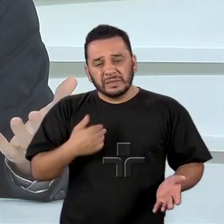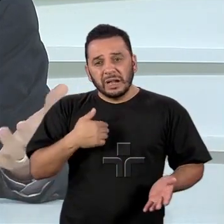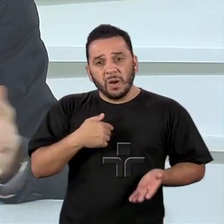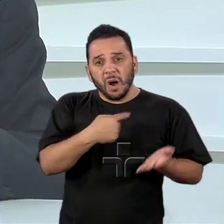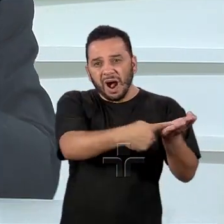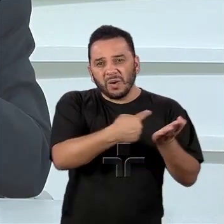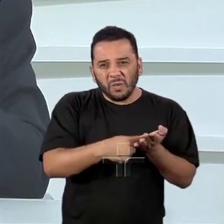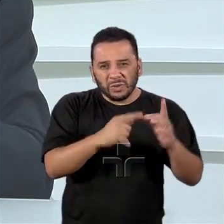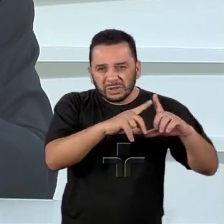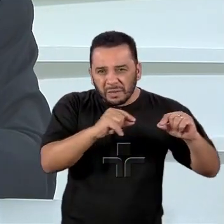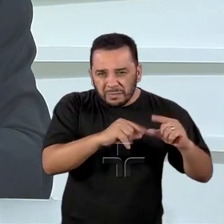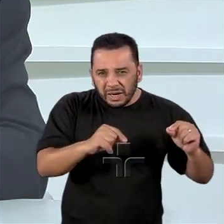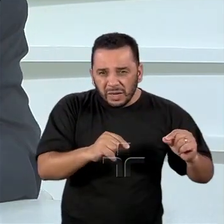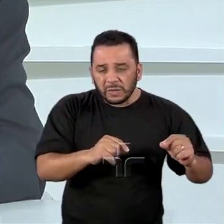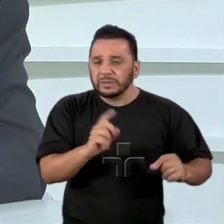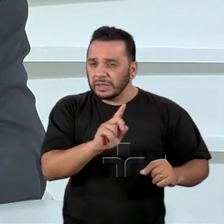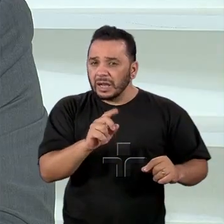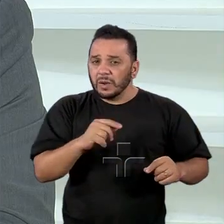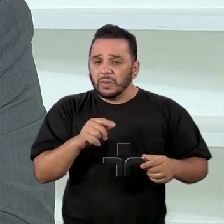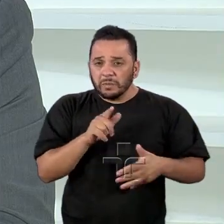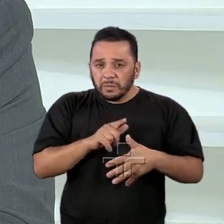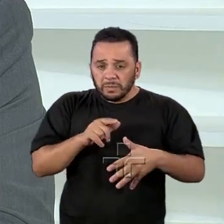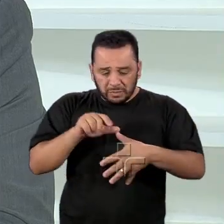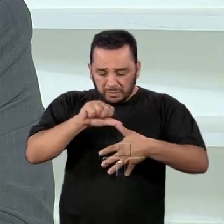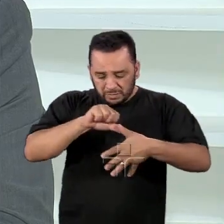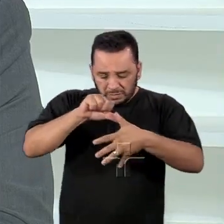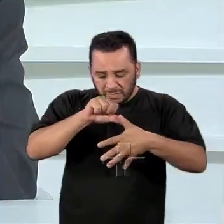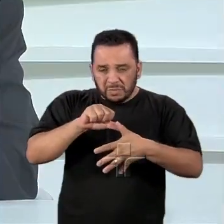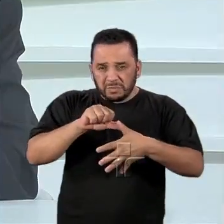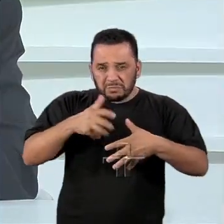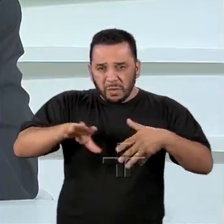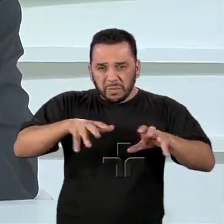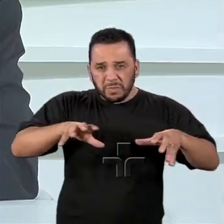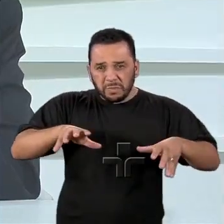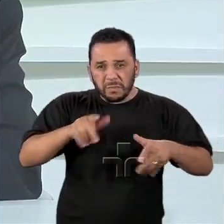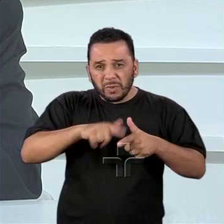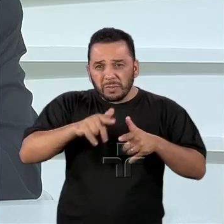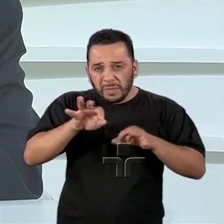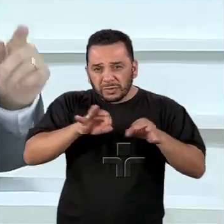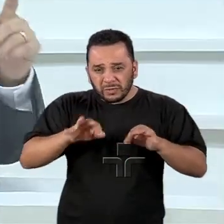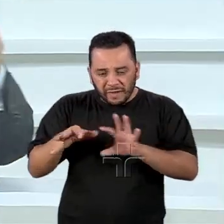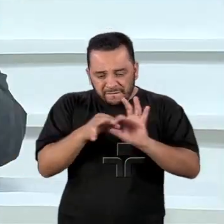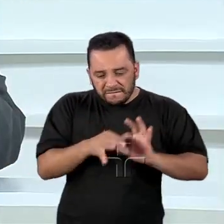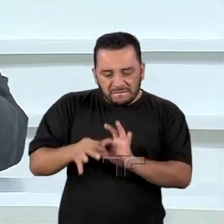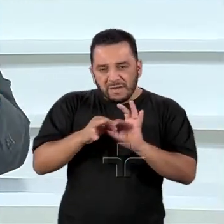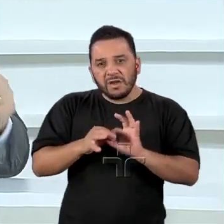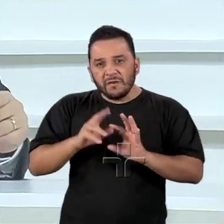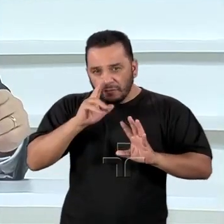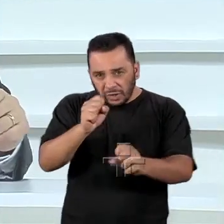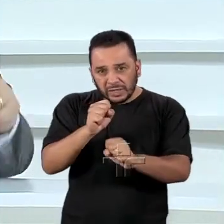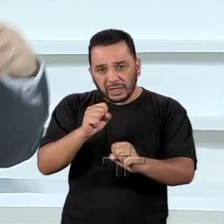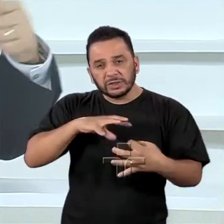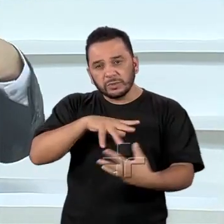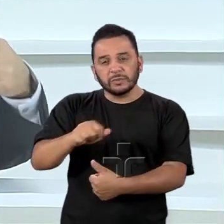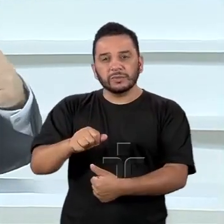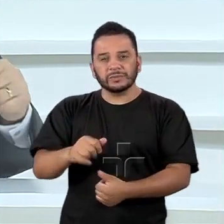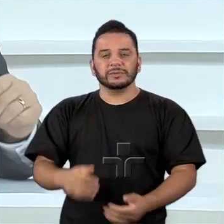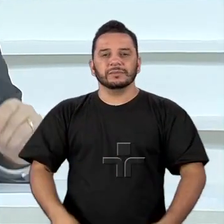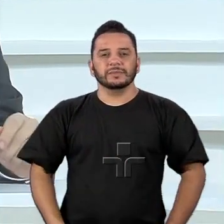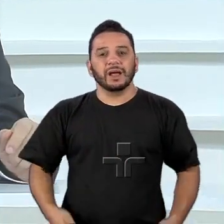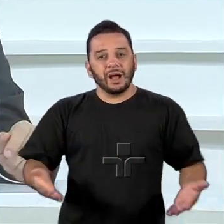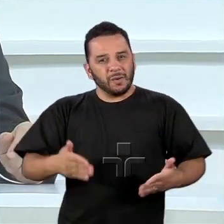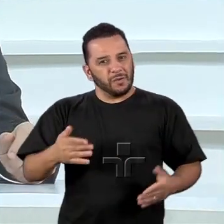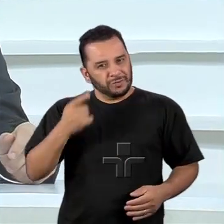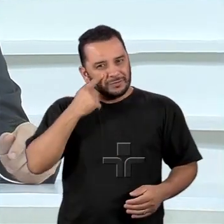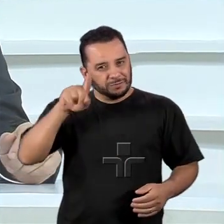Japão, você tem que resolver isso para fortalecer a sua projeção no mundo. Obrigado, Jorge, a gente vai para o próximo bloco, continuamos o